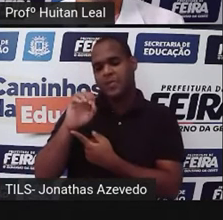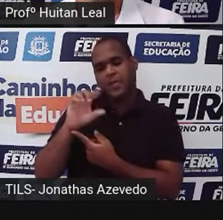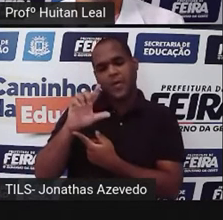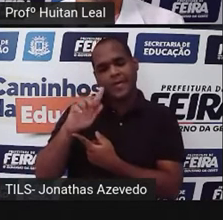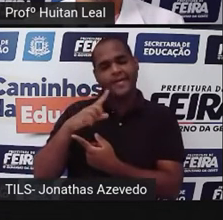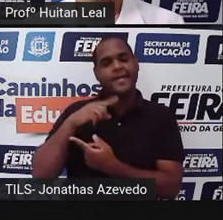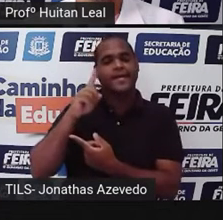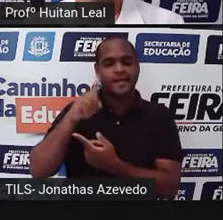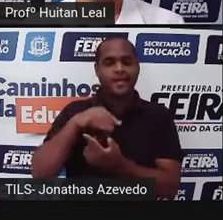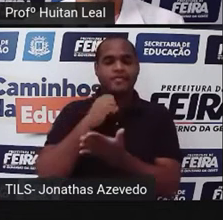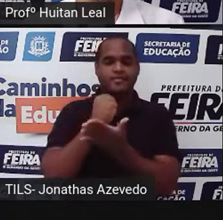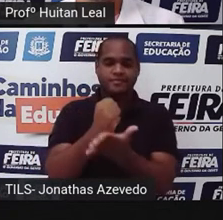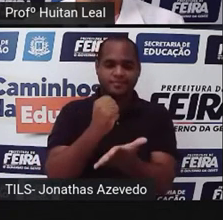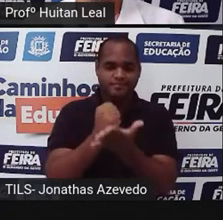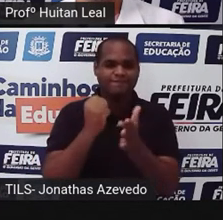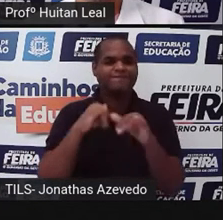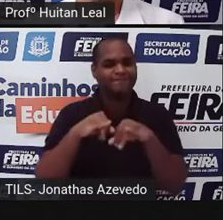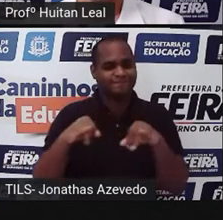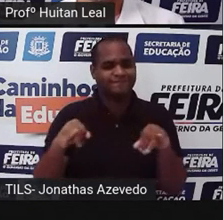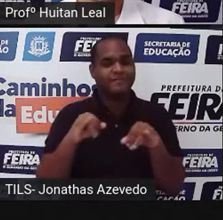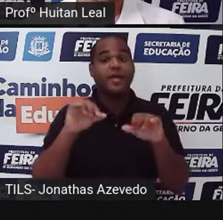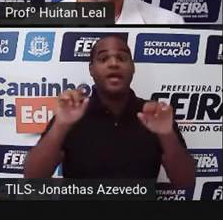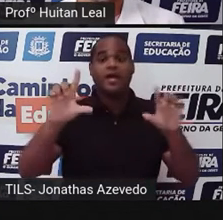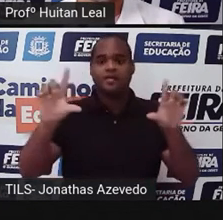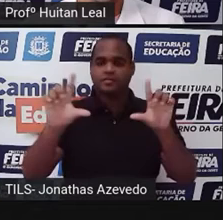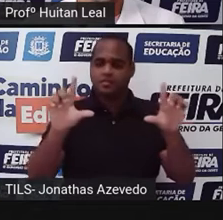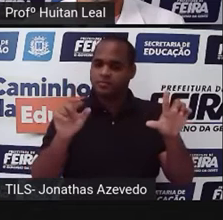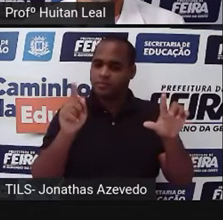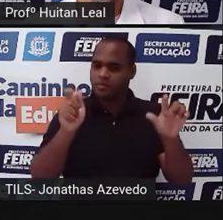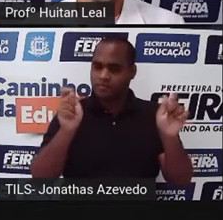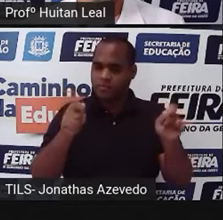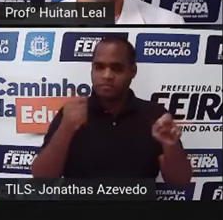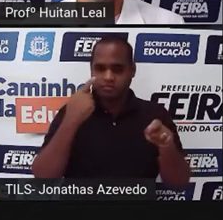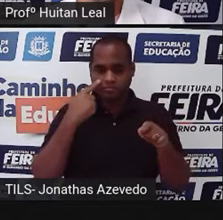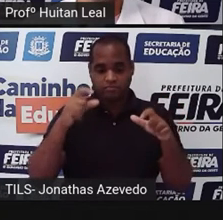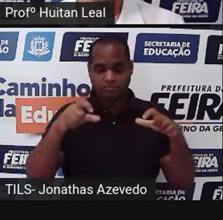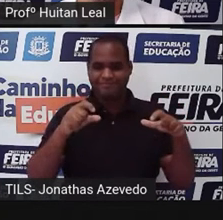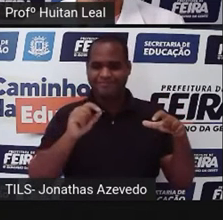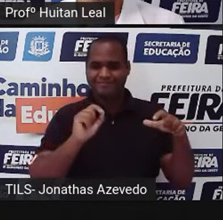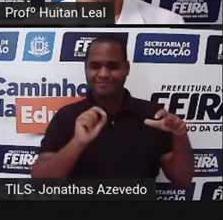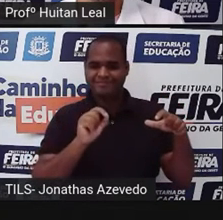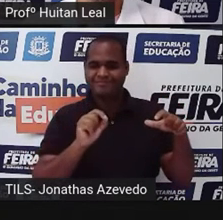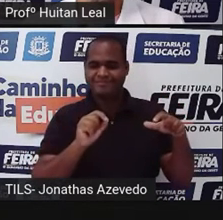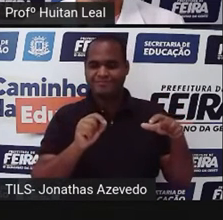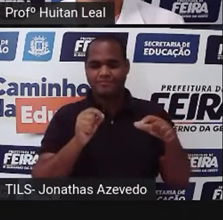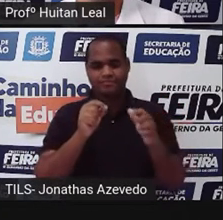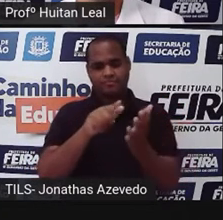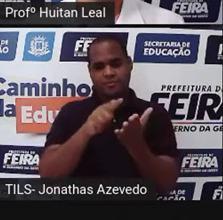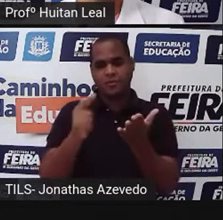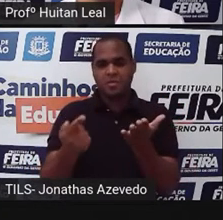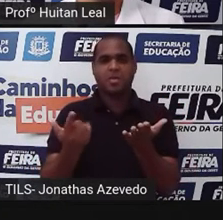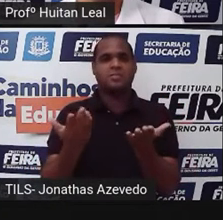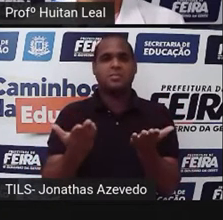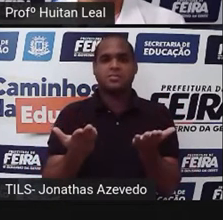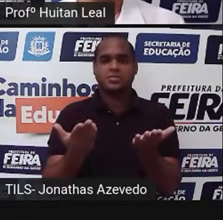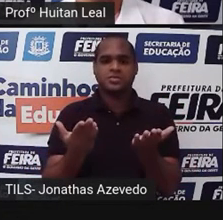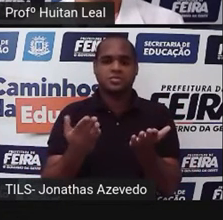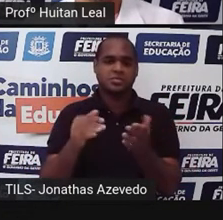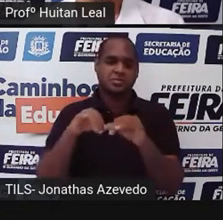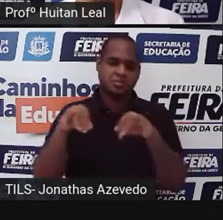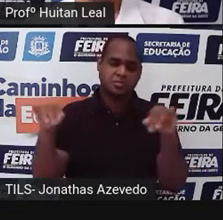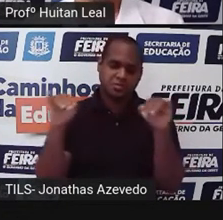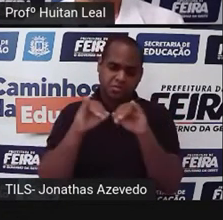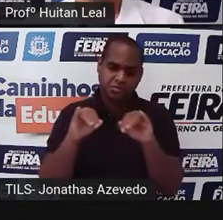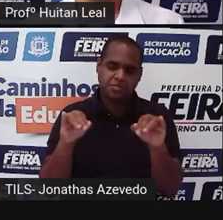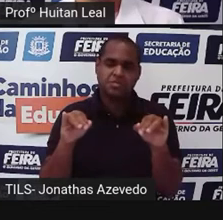suporte da notícia. Na televisão, também, que a gente pode considerar um lugar, temos lá, por exemplo, o jornal de notícias.